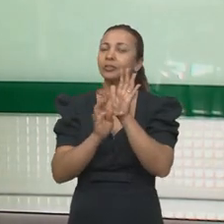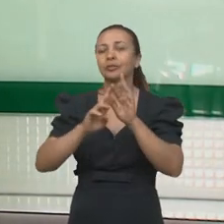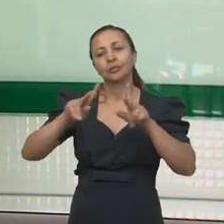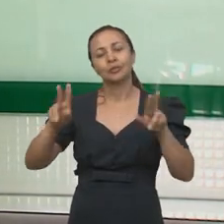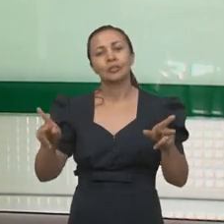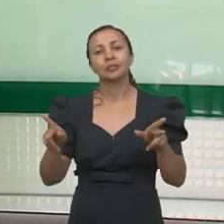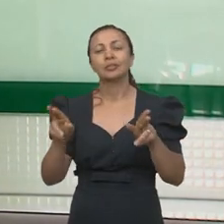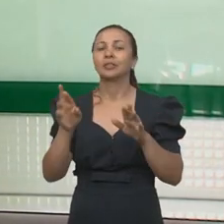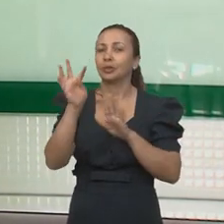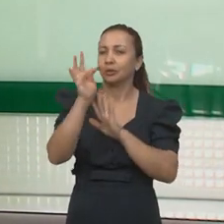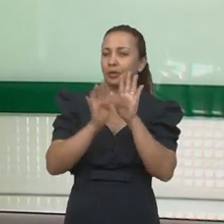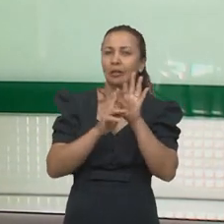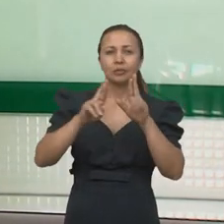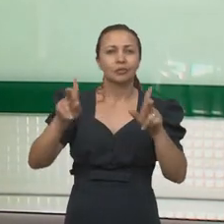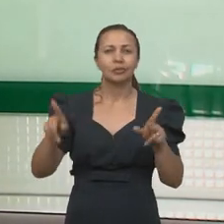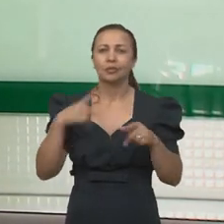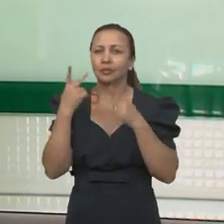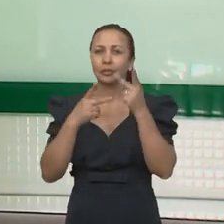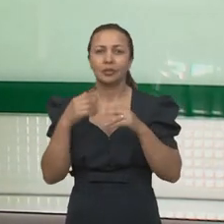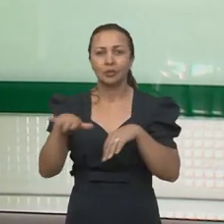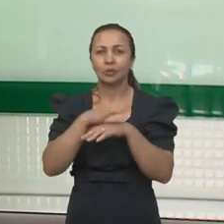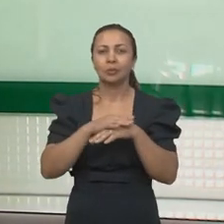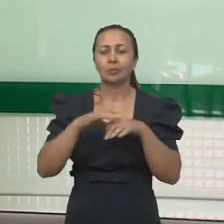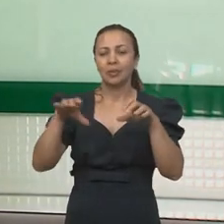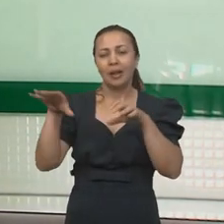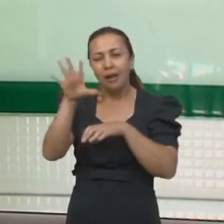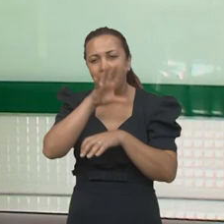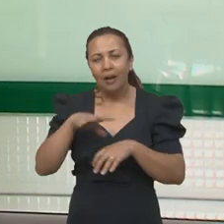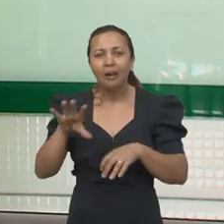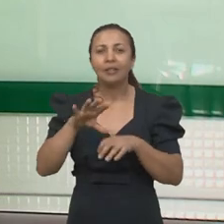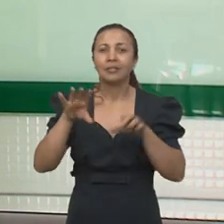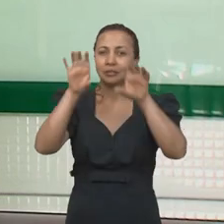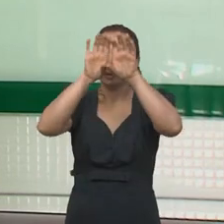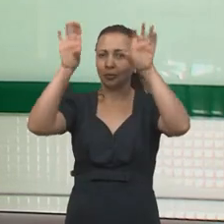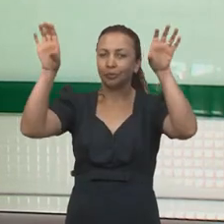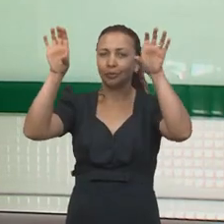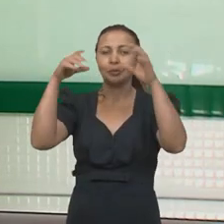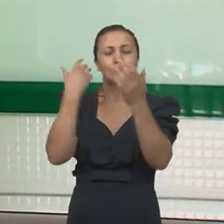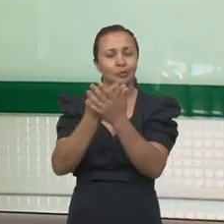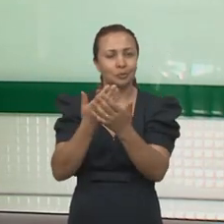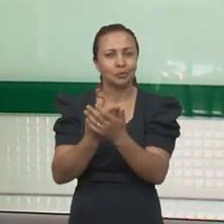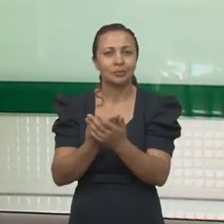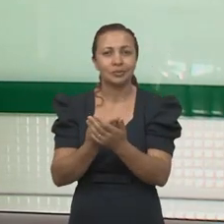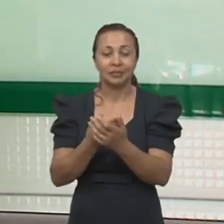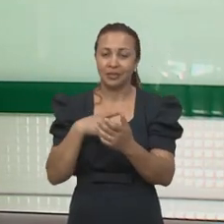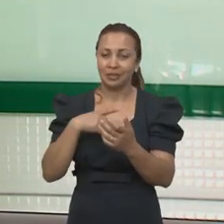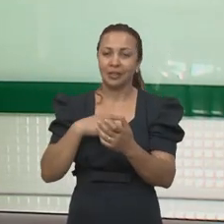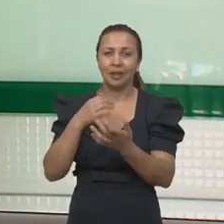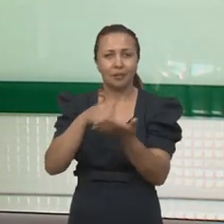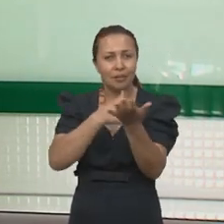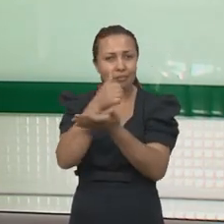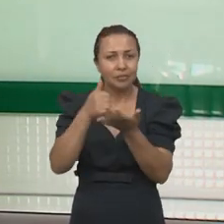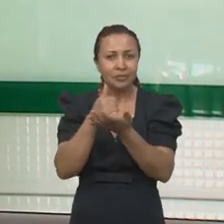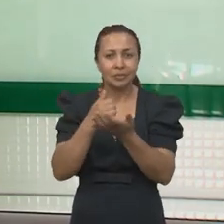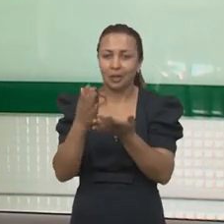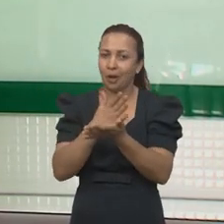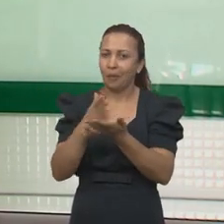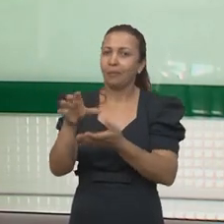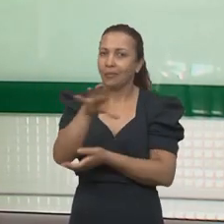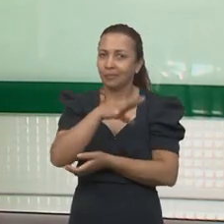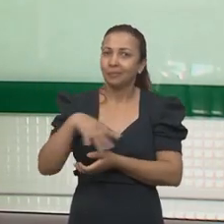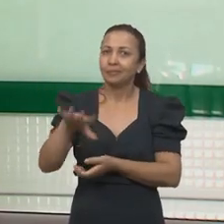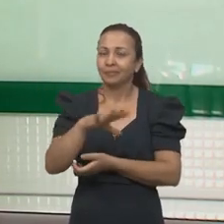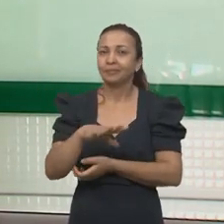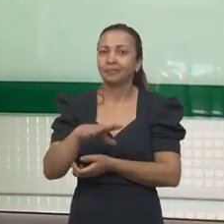diferentes. Esses artigos diferentes falavam sobre diversas áreas da cosmologia. Então, acabei tendo bastante embasamento em algumas dessas